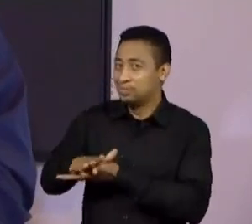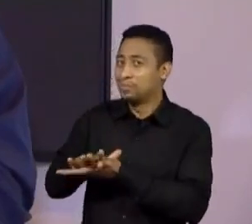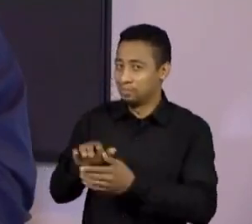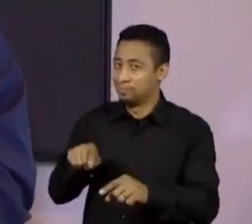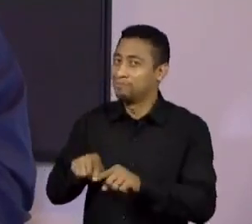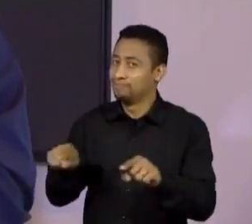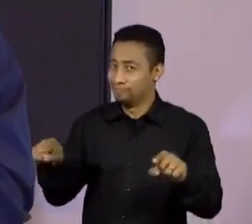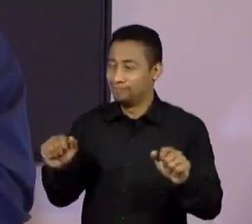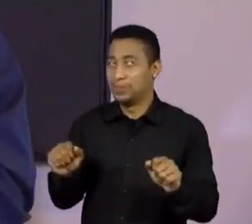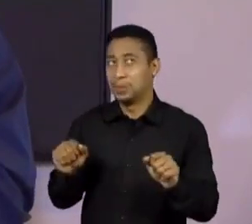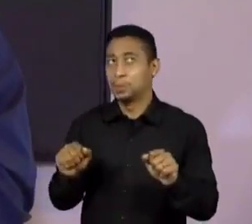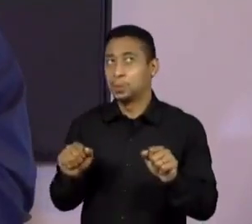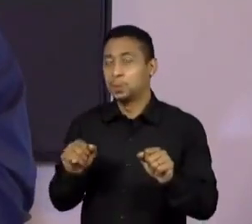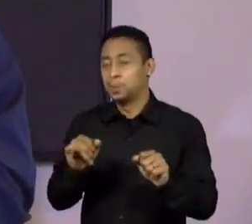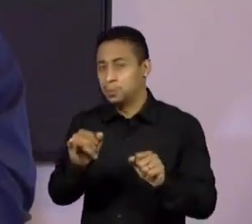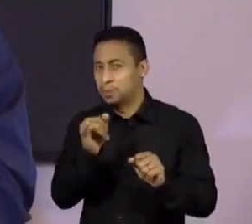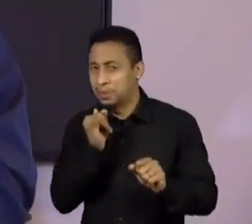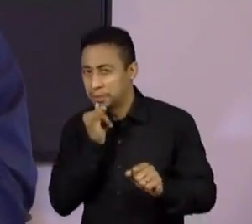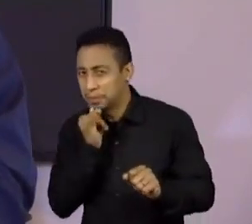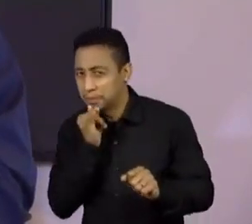É... por exemplo,